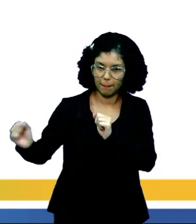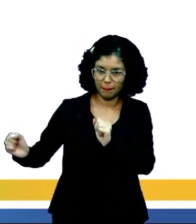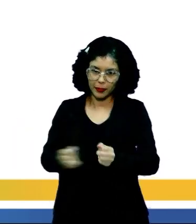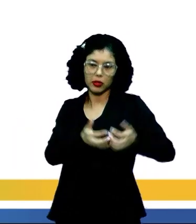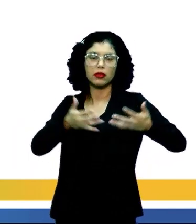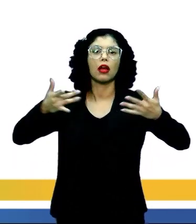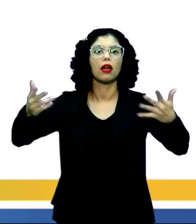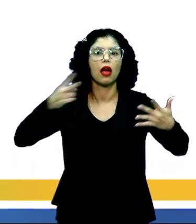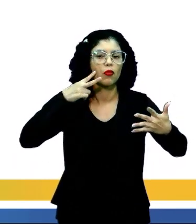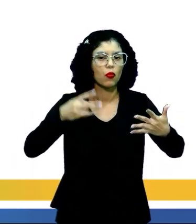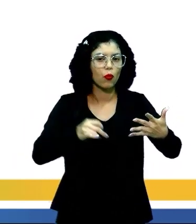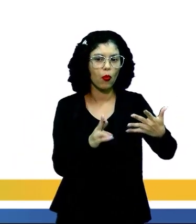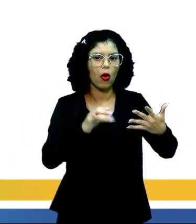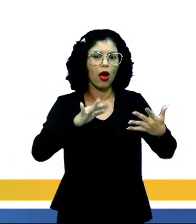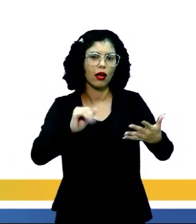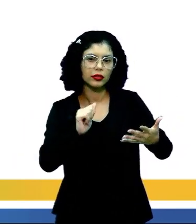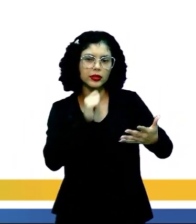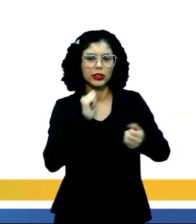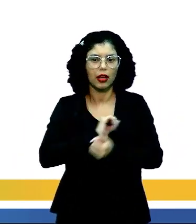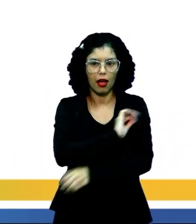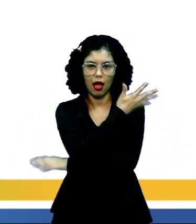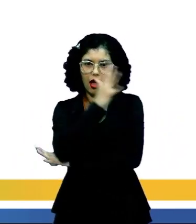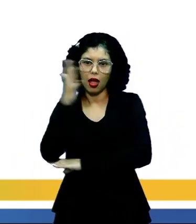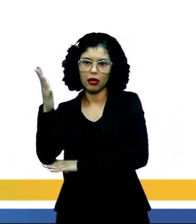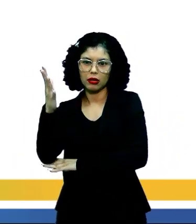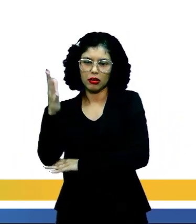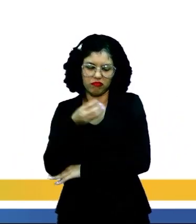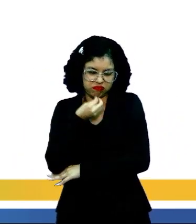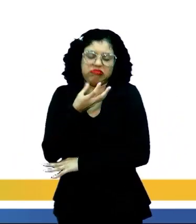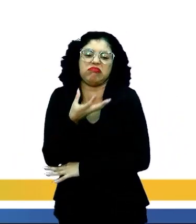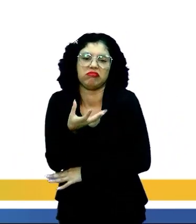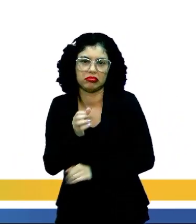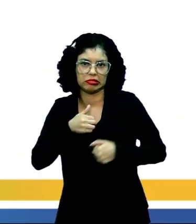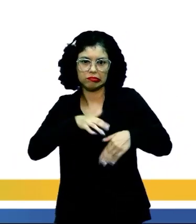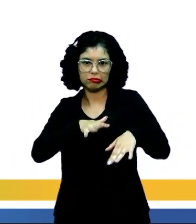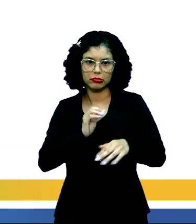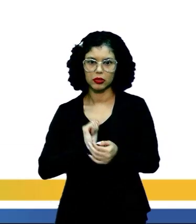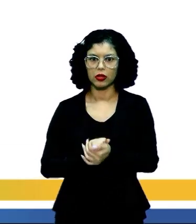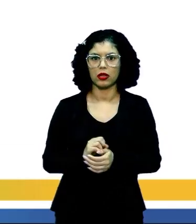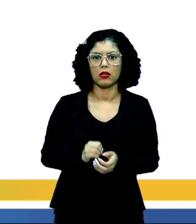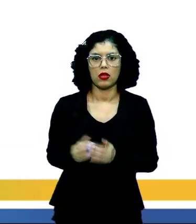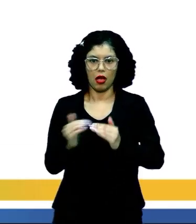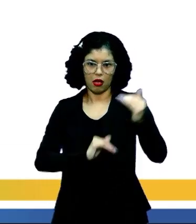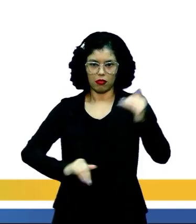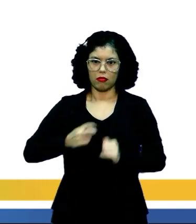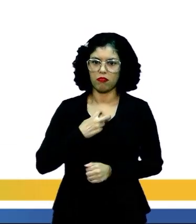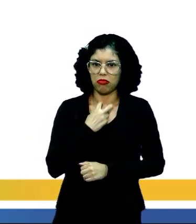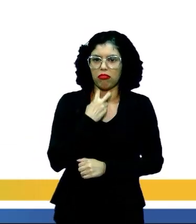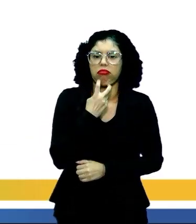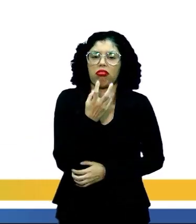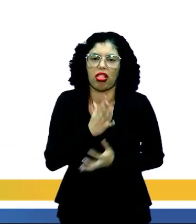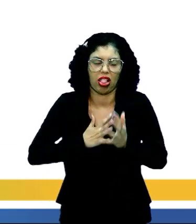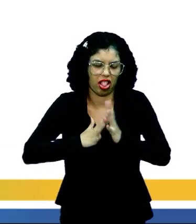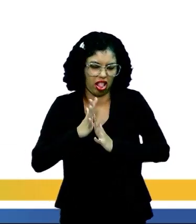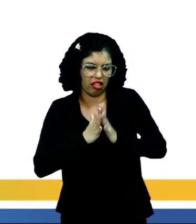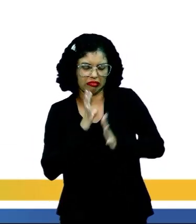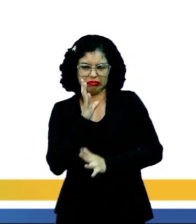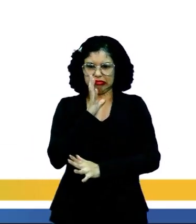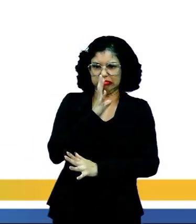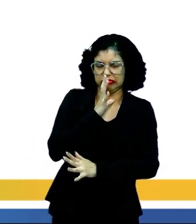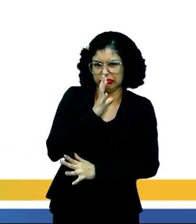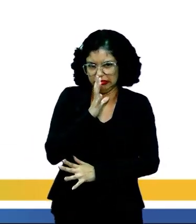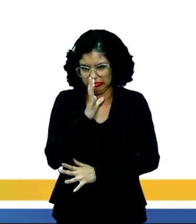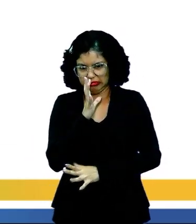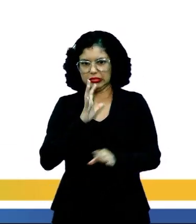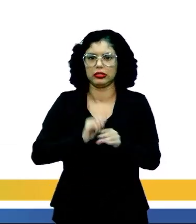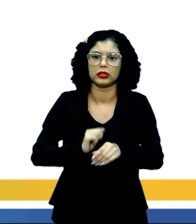Profundissimamente hipocondríaco, este ambiente me causa repugnância, sobe-me a boca, uma ânsia